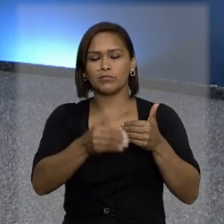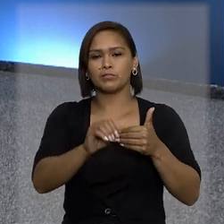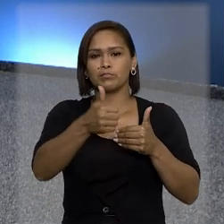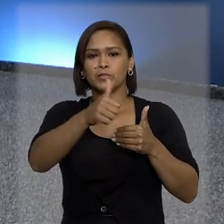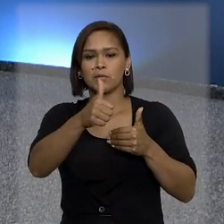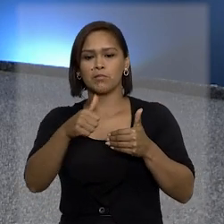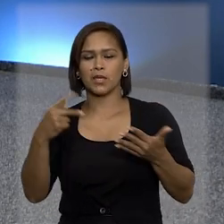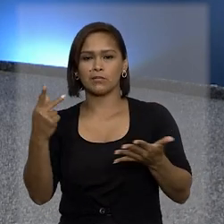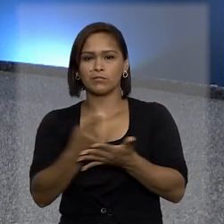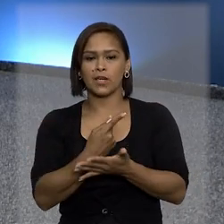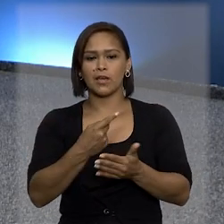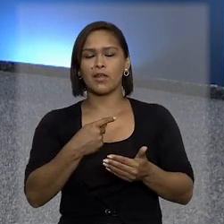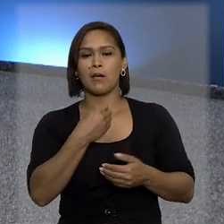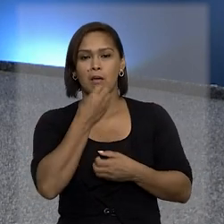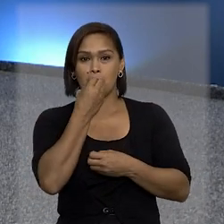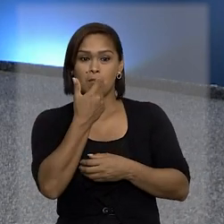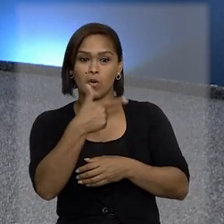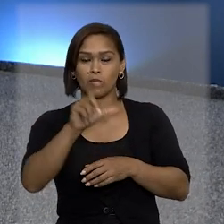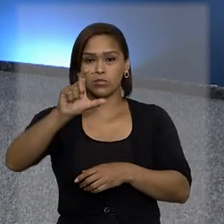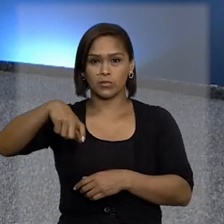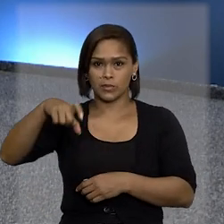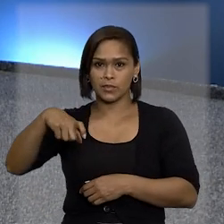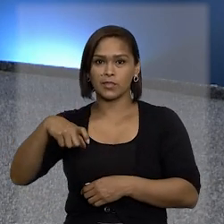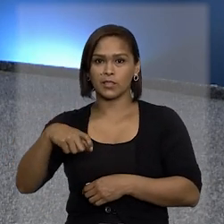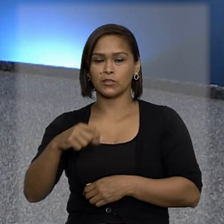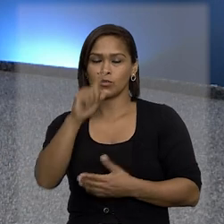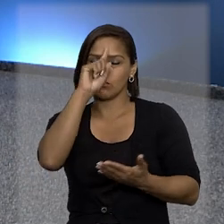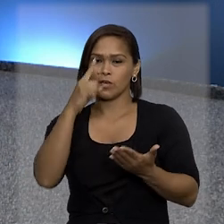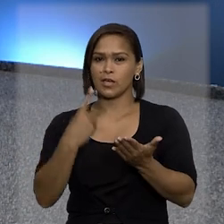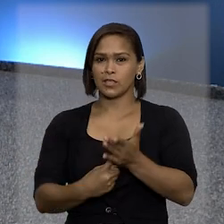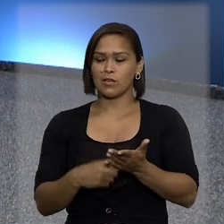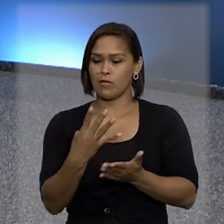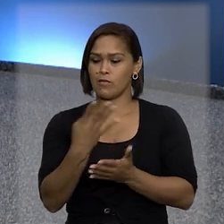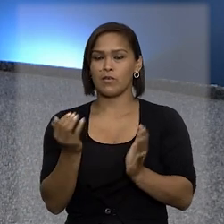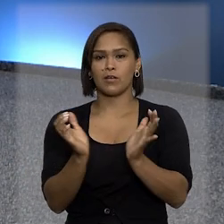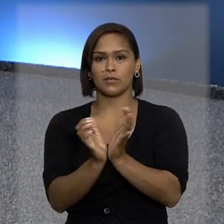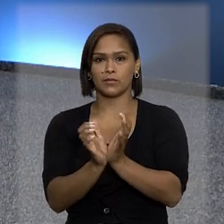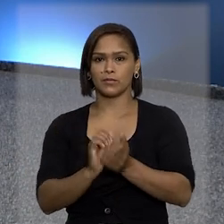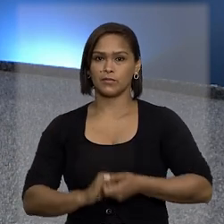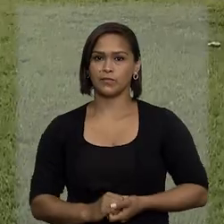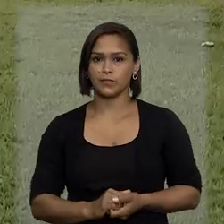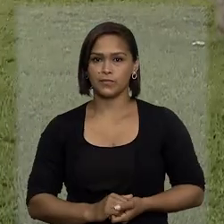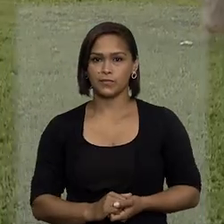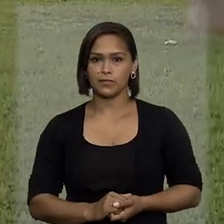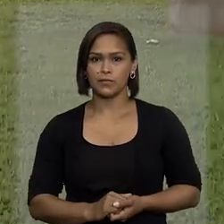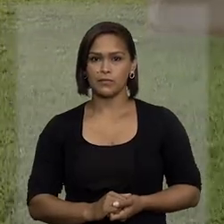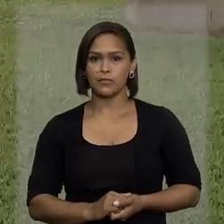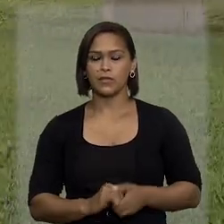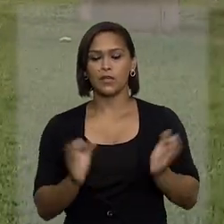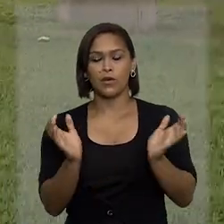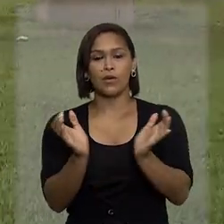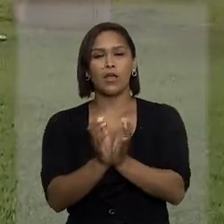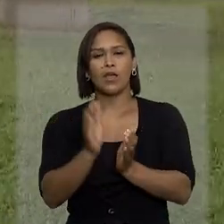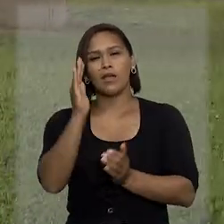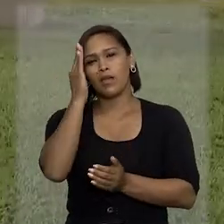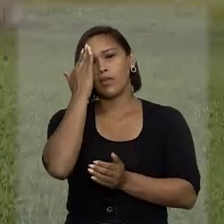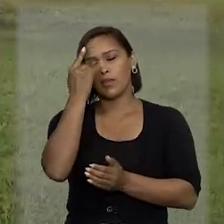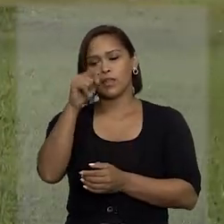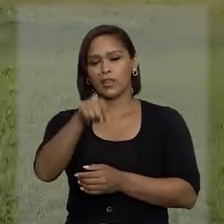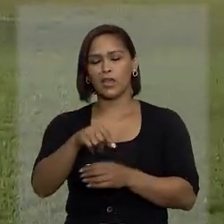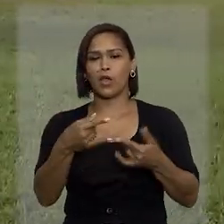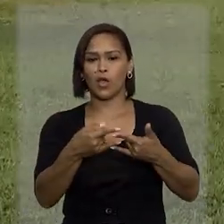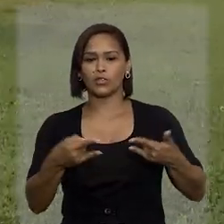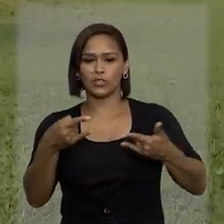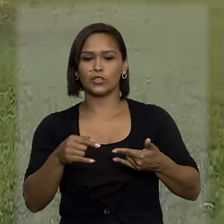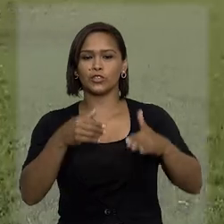primeiro ato para satisfação do crédito. A decisão foi da quarta turma. O colegiado entendeu que, no caso